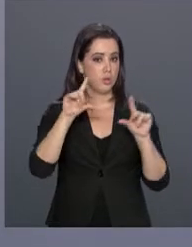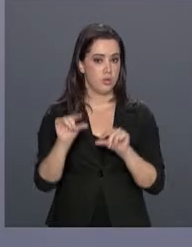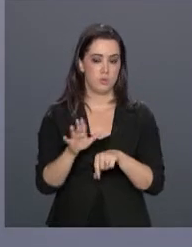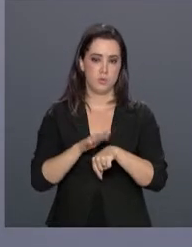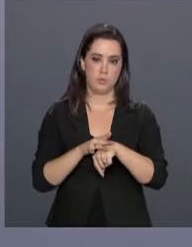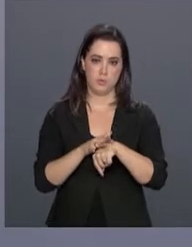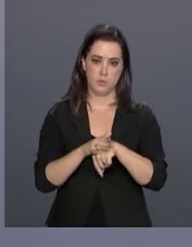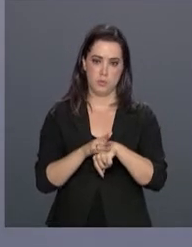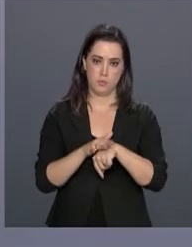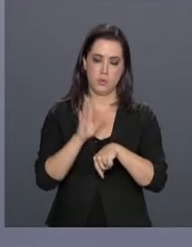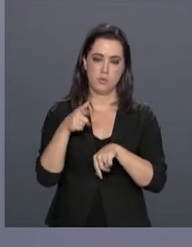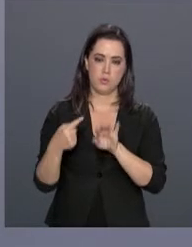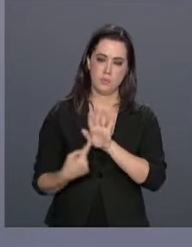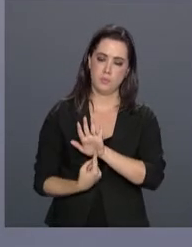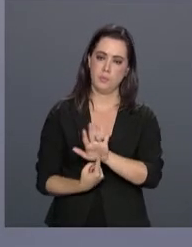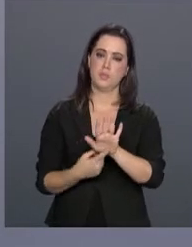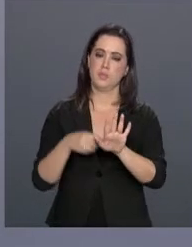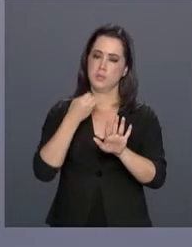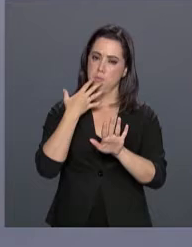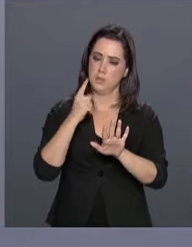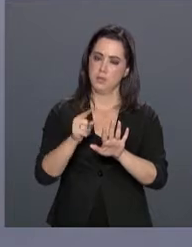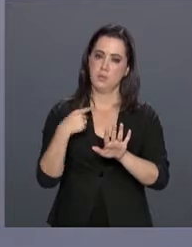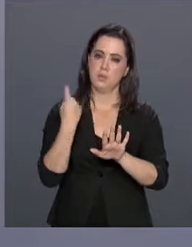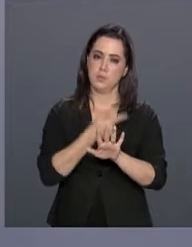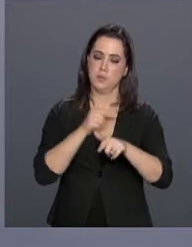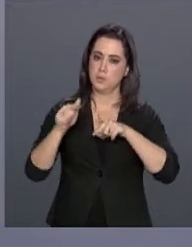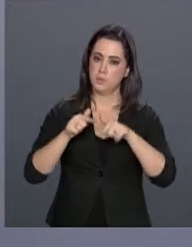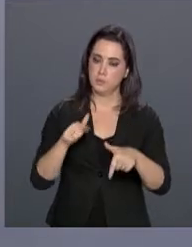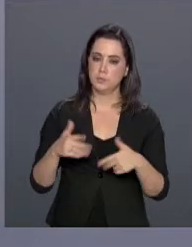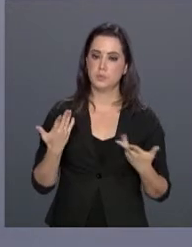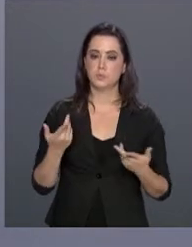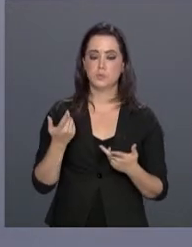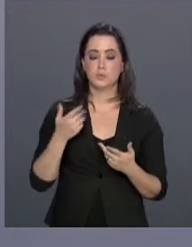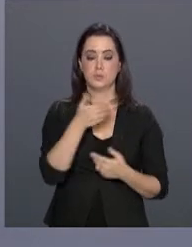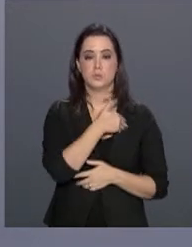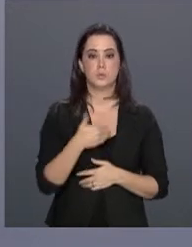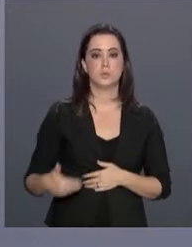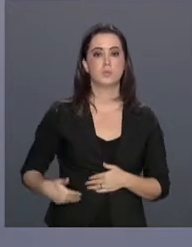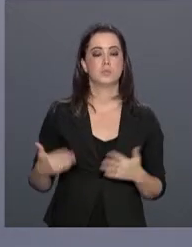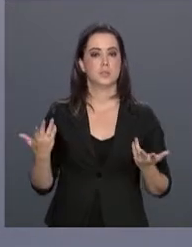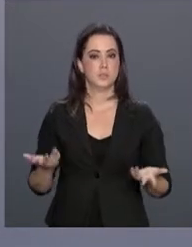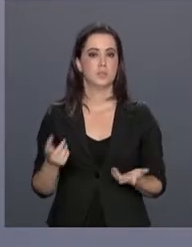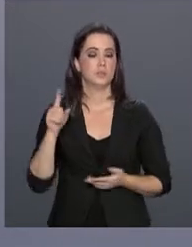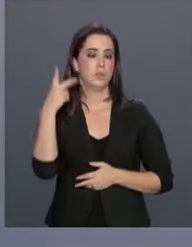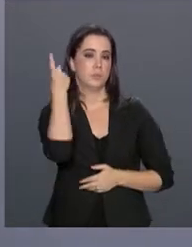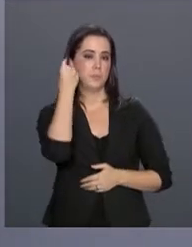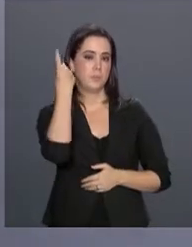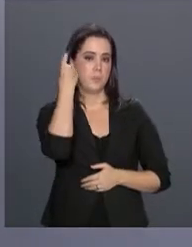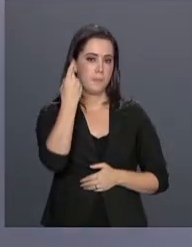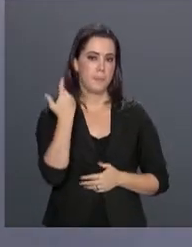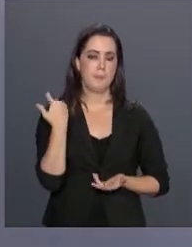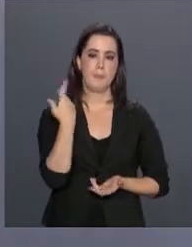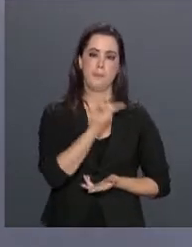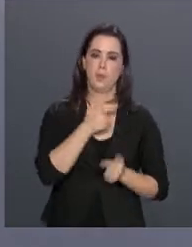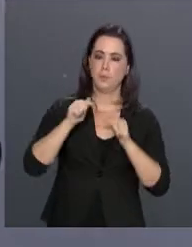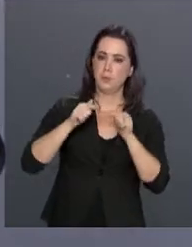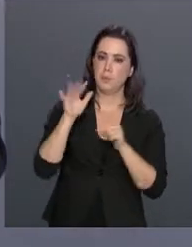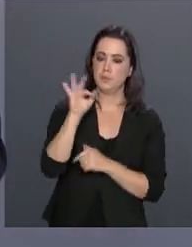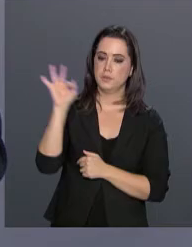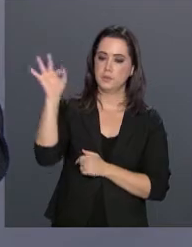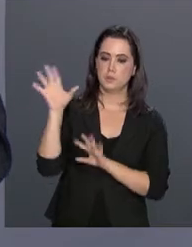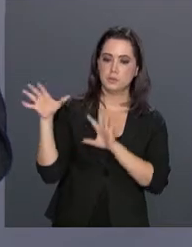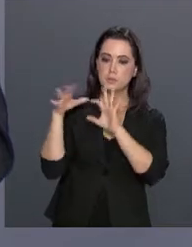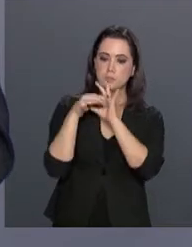doenças revela bem a atividade governamental. Naturalmente, atividade federal